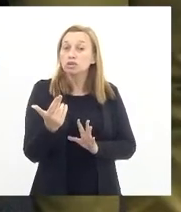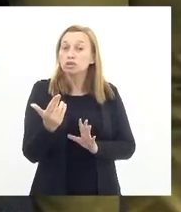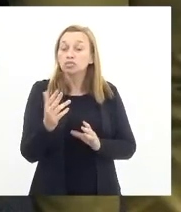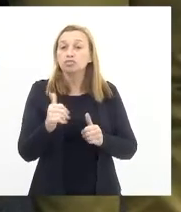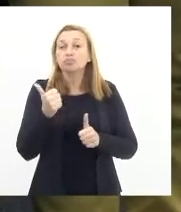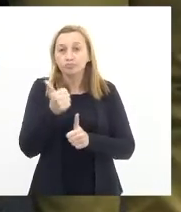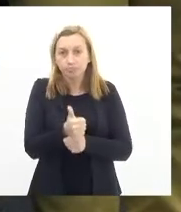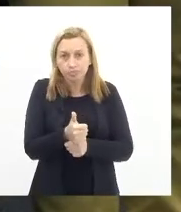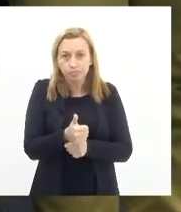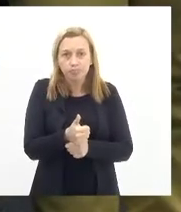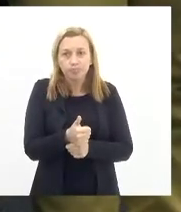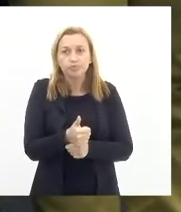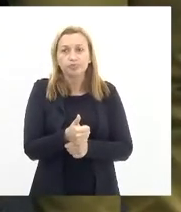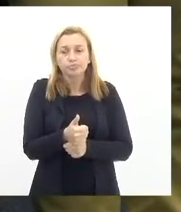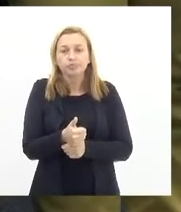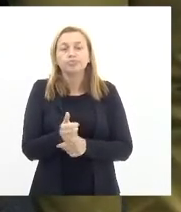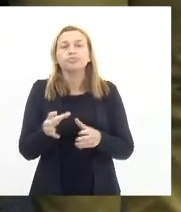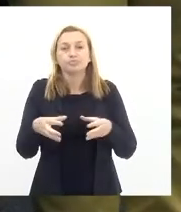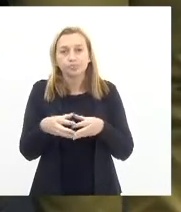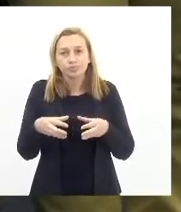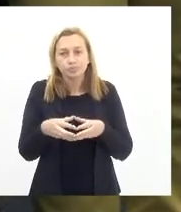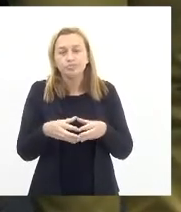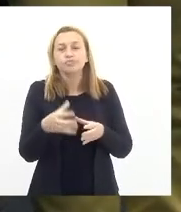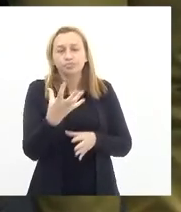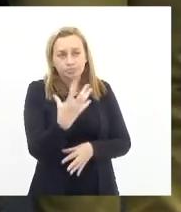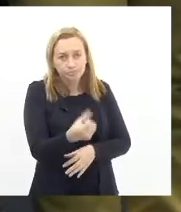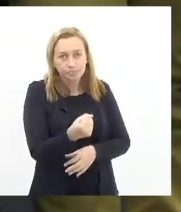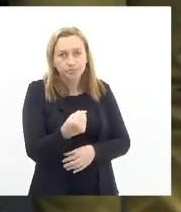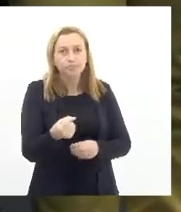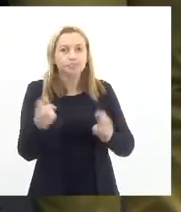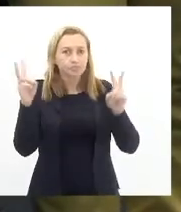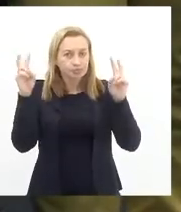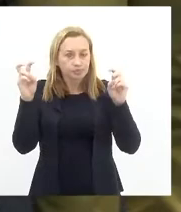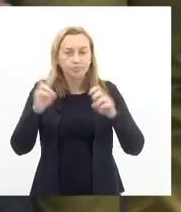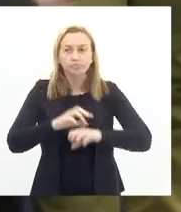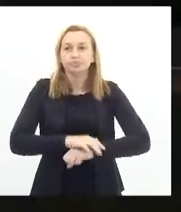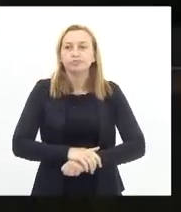substitutivo o parecer da comissão é favorável à matéria